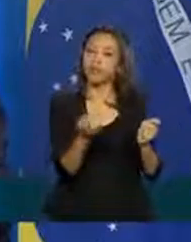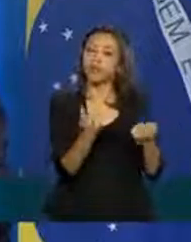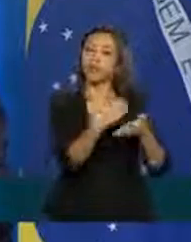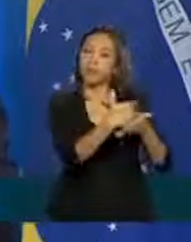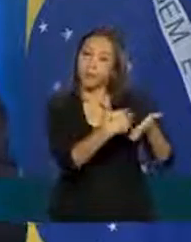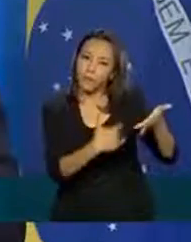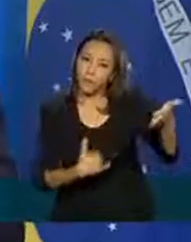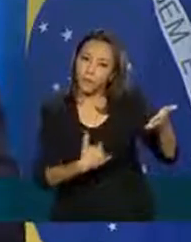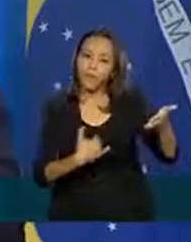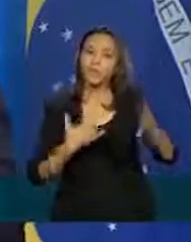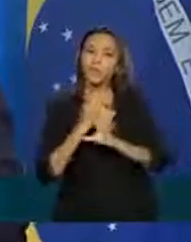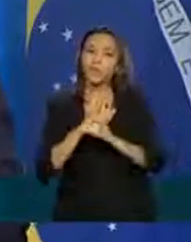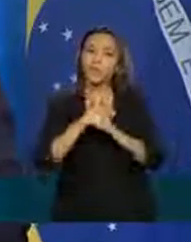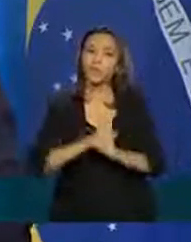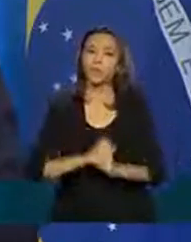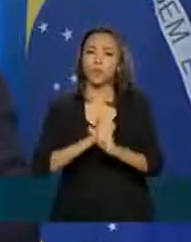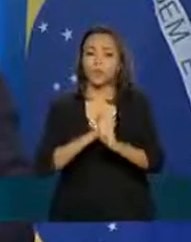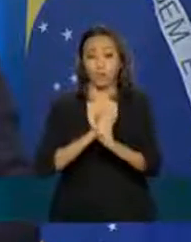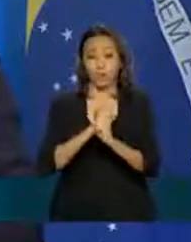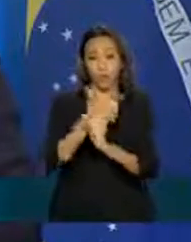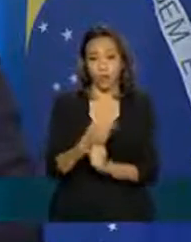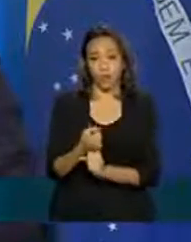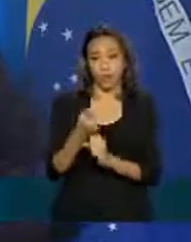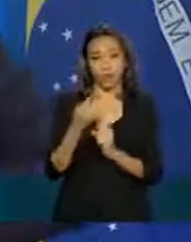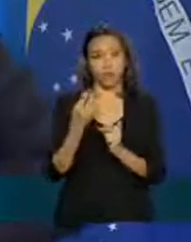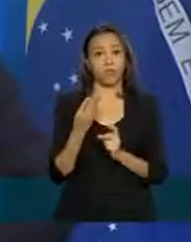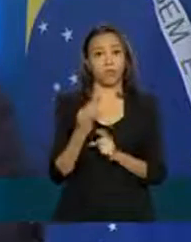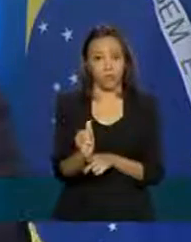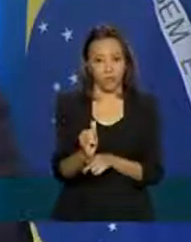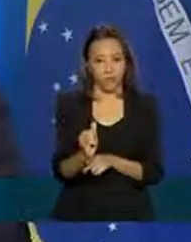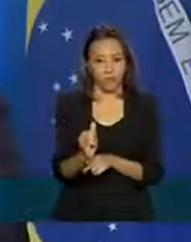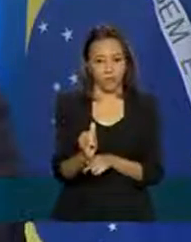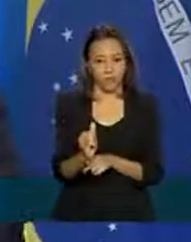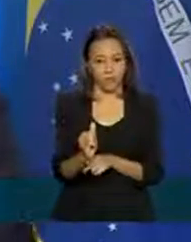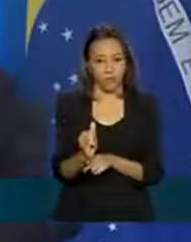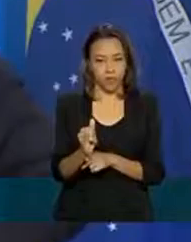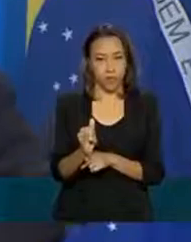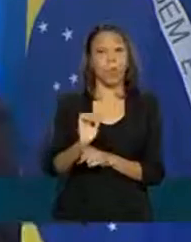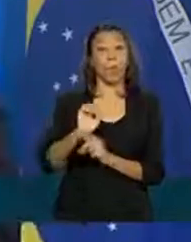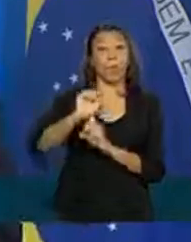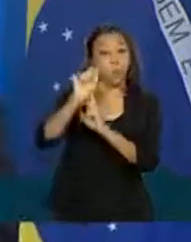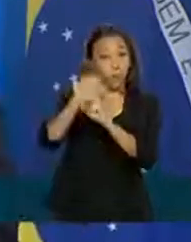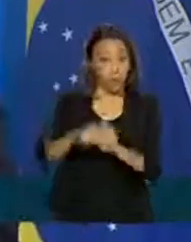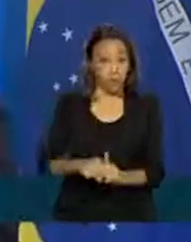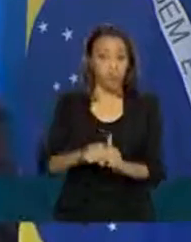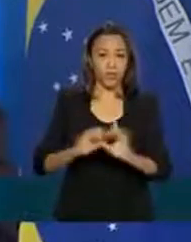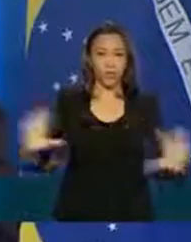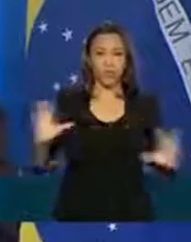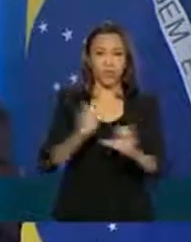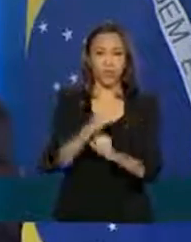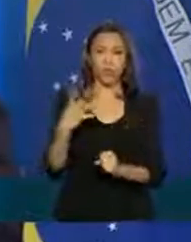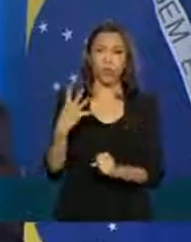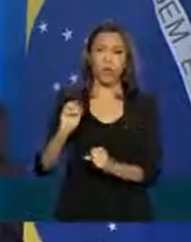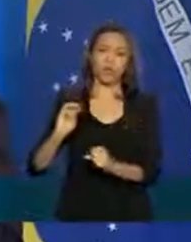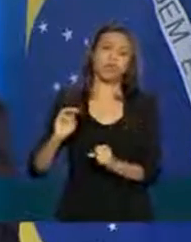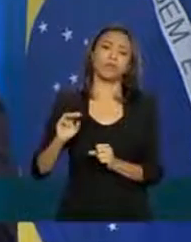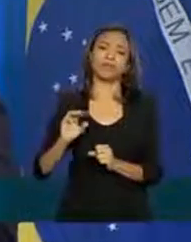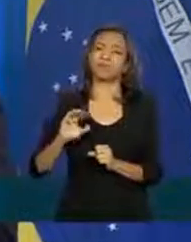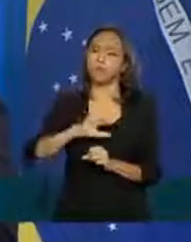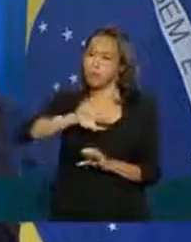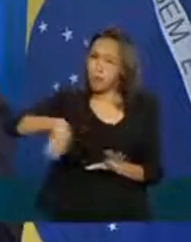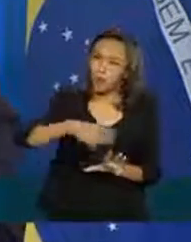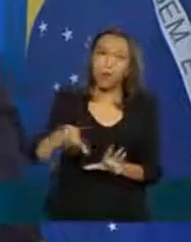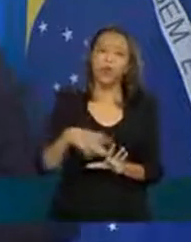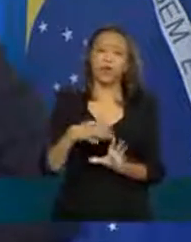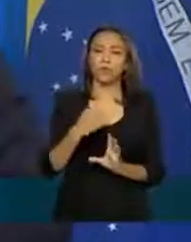e o volume é de 20 bilhões. 20 bilhões por mês. 40 bilhões em total, 20 bilhões em cada